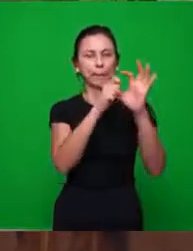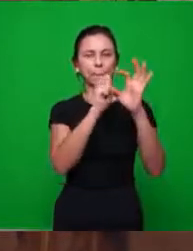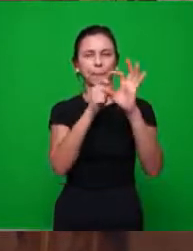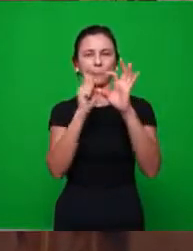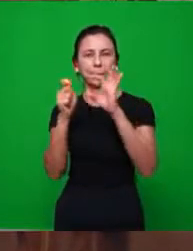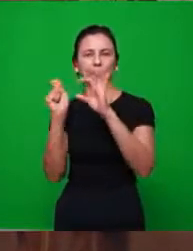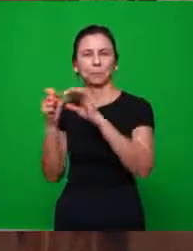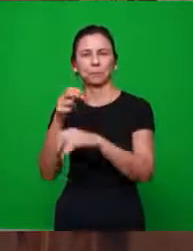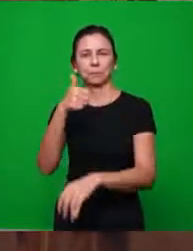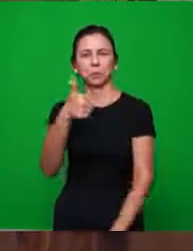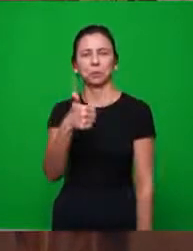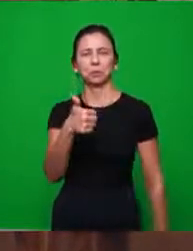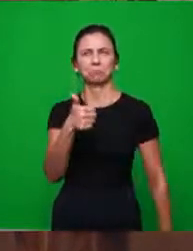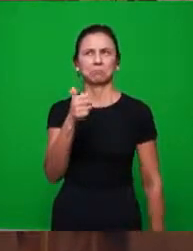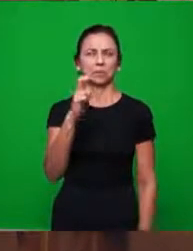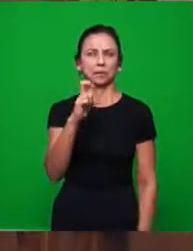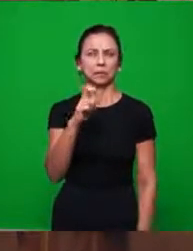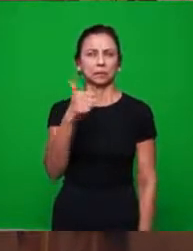1517,